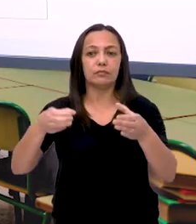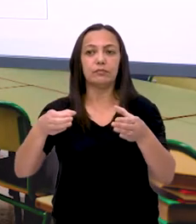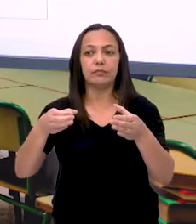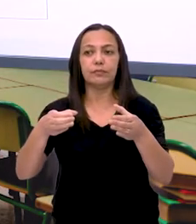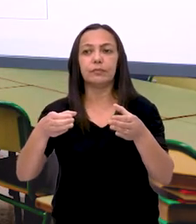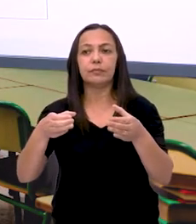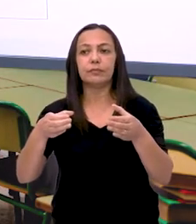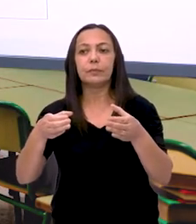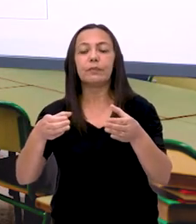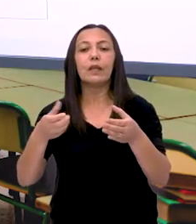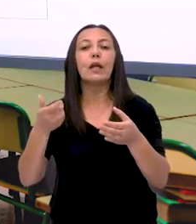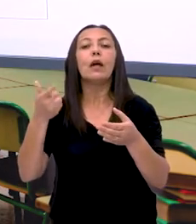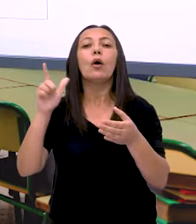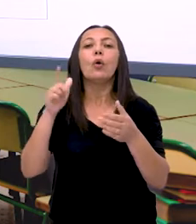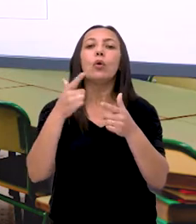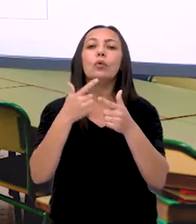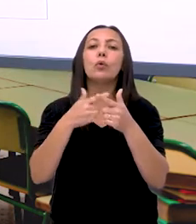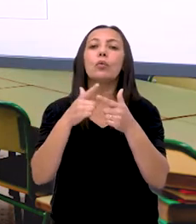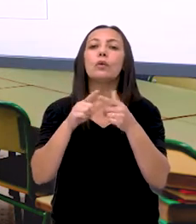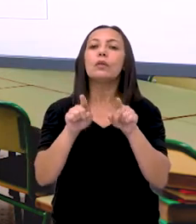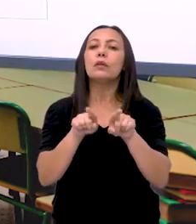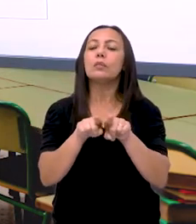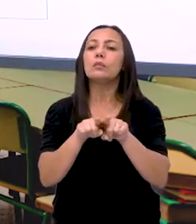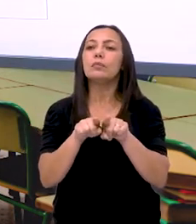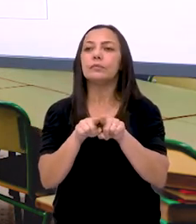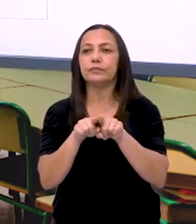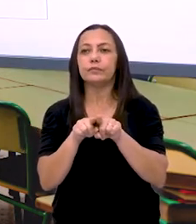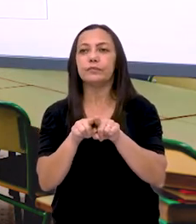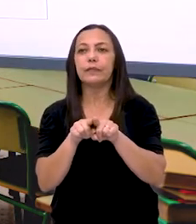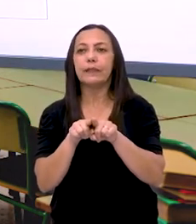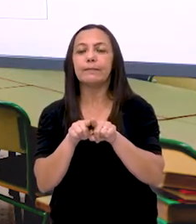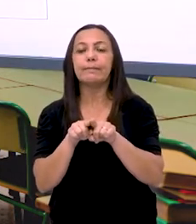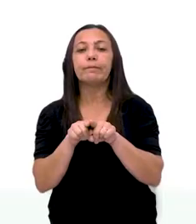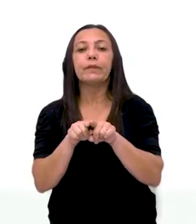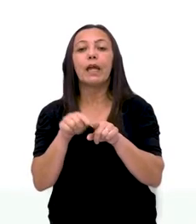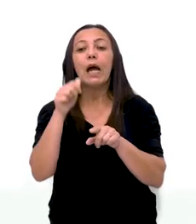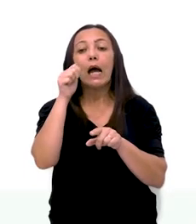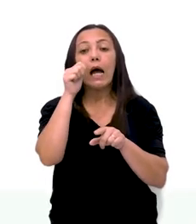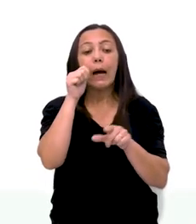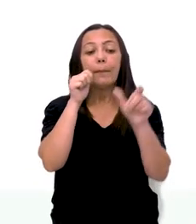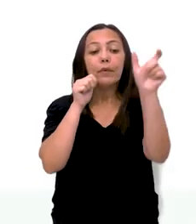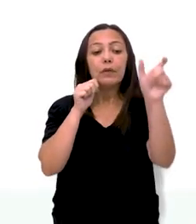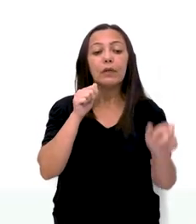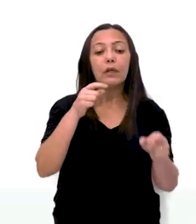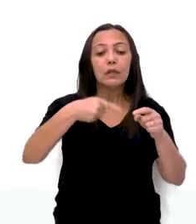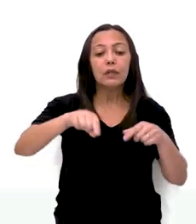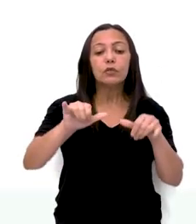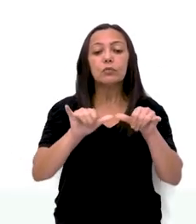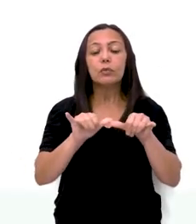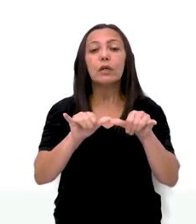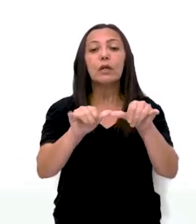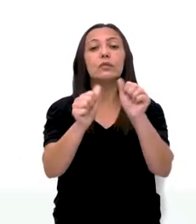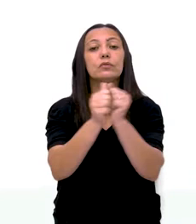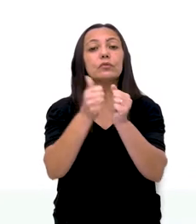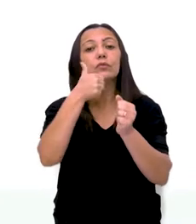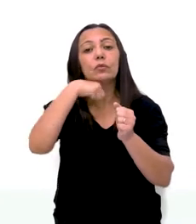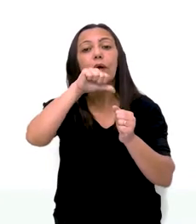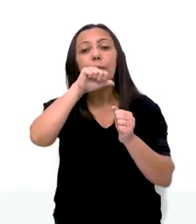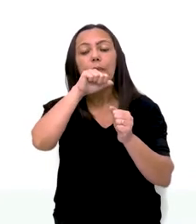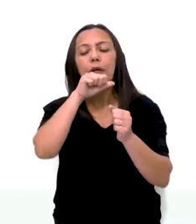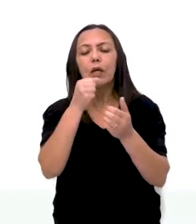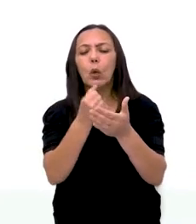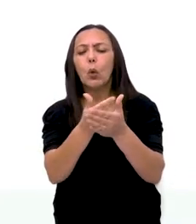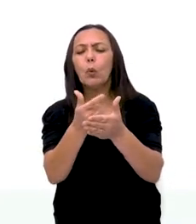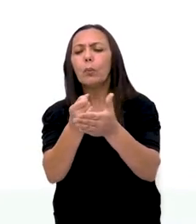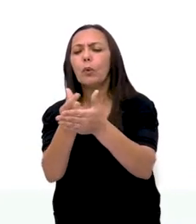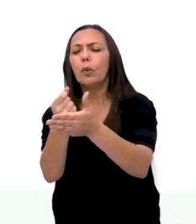Mais uma situação com a mãe de Marina. Marina foi ao supermercado com a mãe e